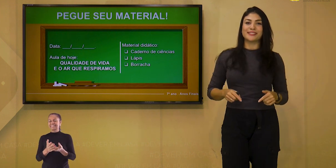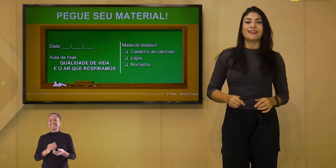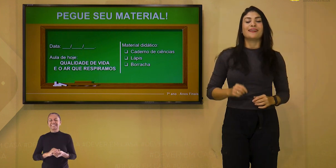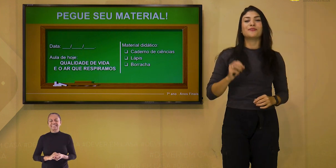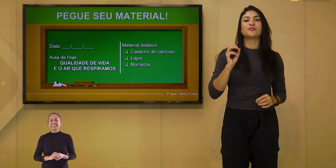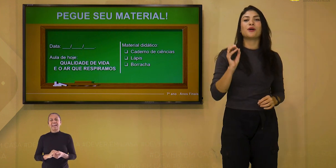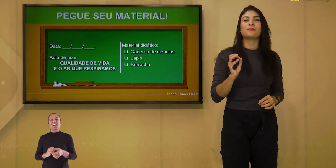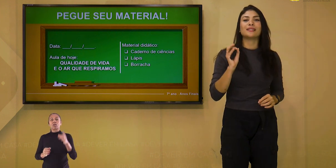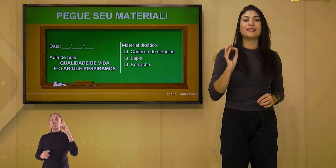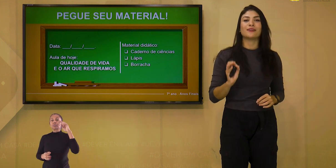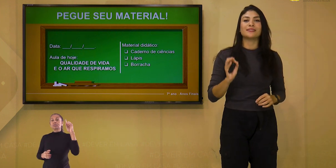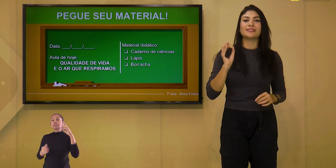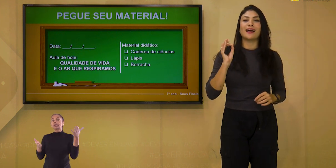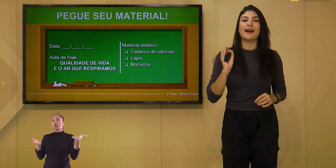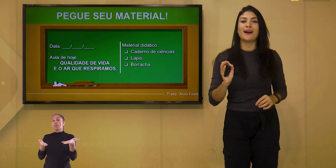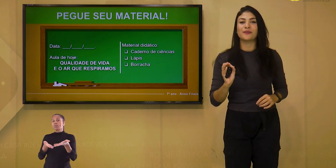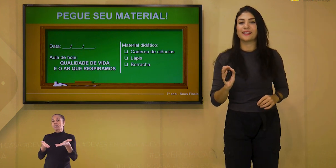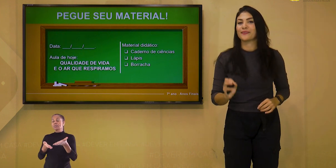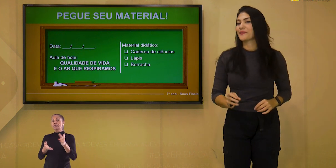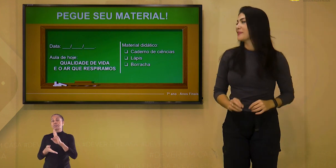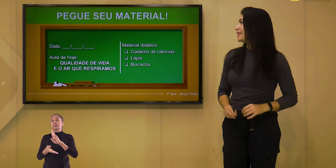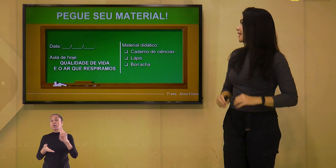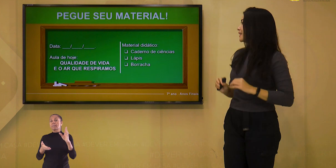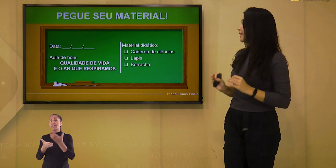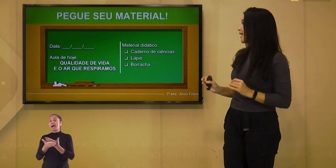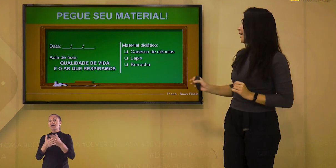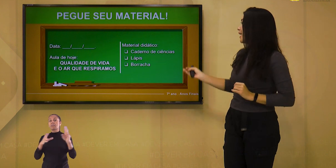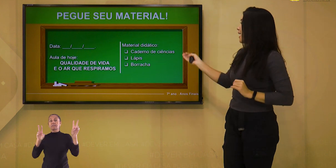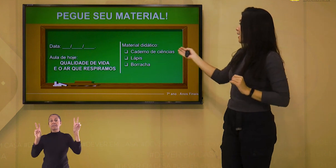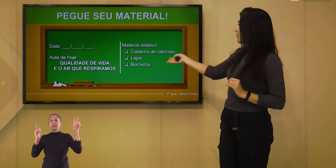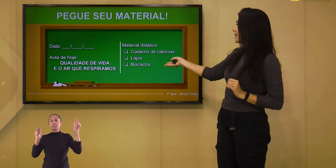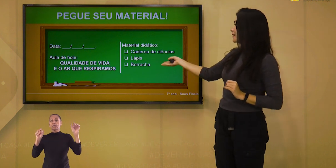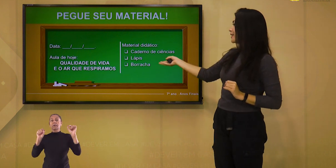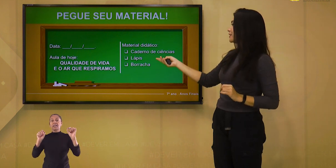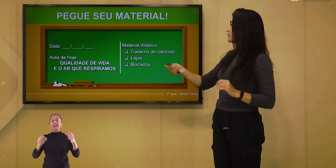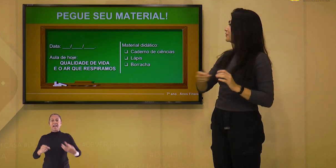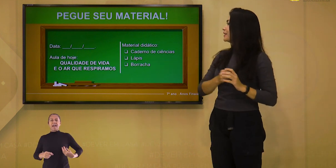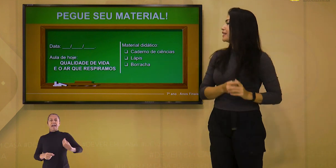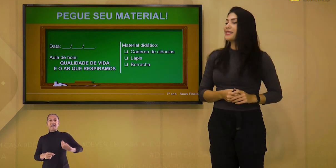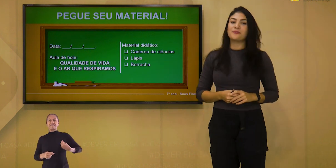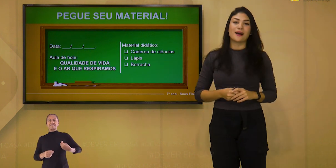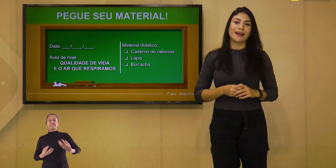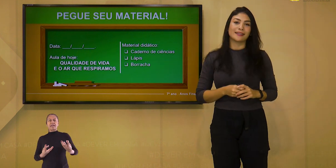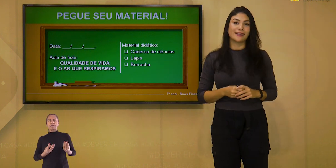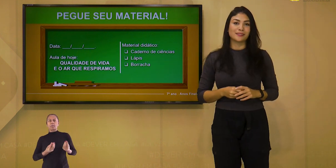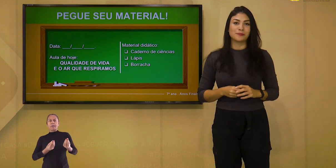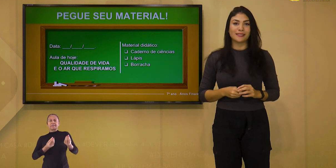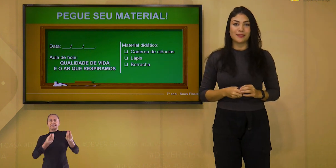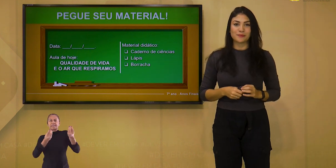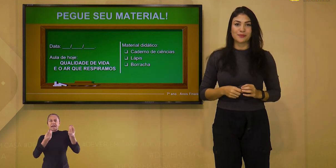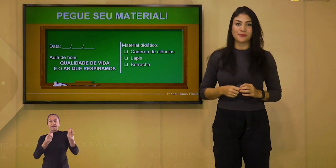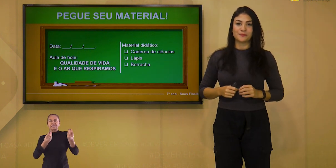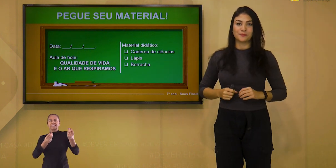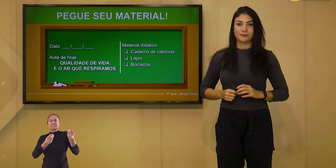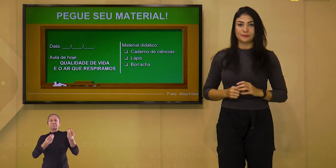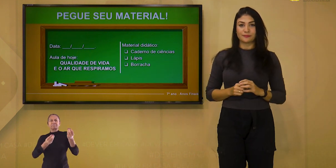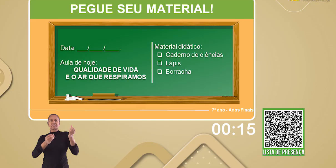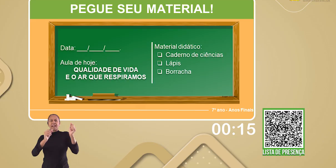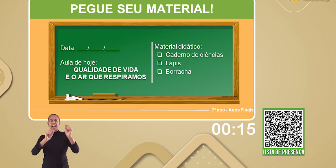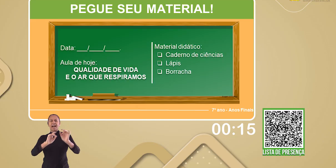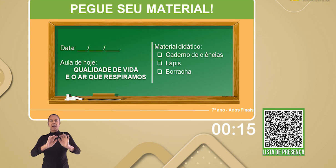de hoje e o nome da nossa aula, que é a qualidade de vida e o ar que respiramos.